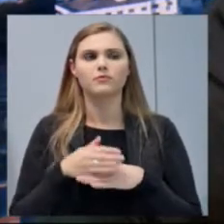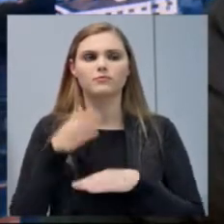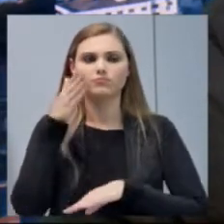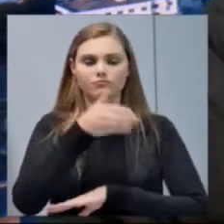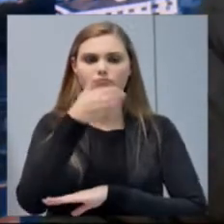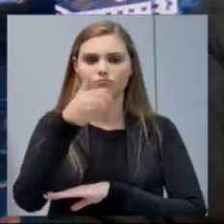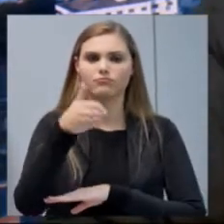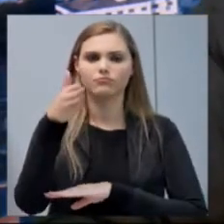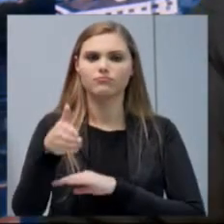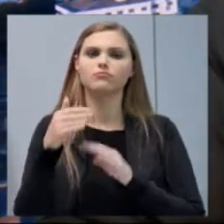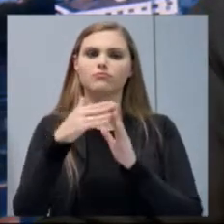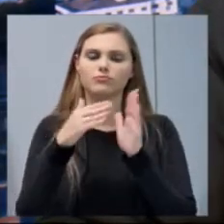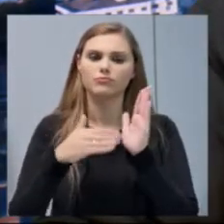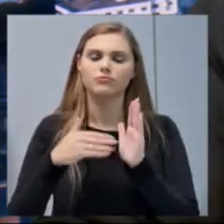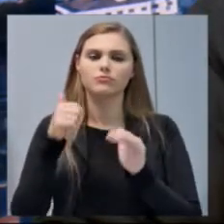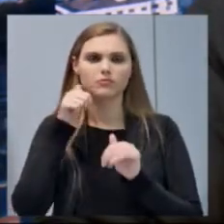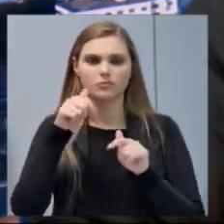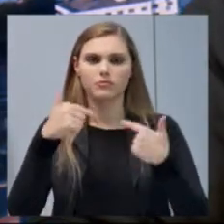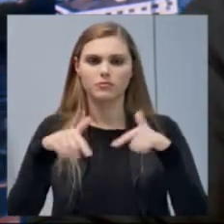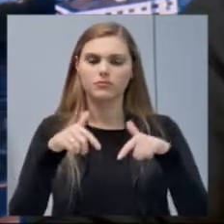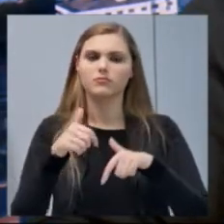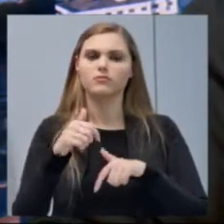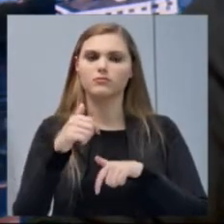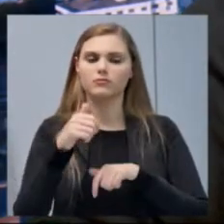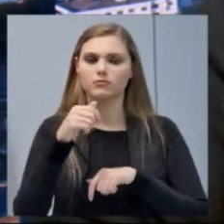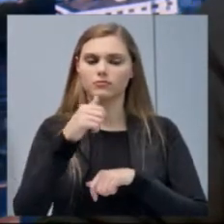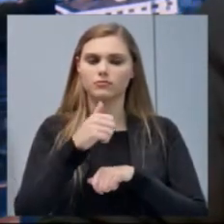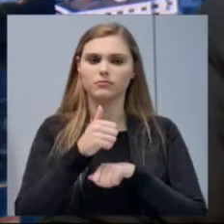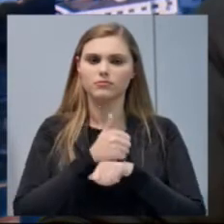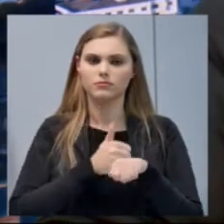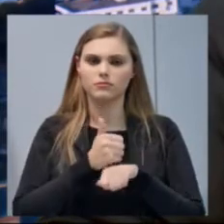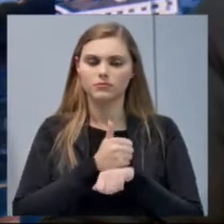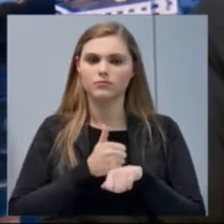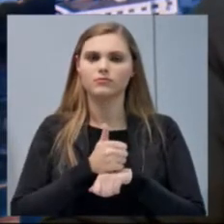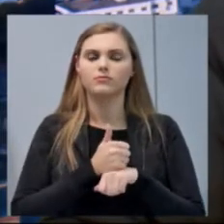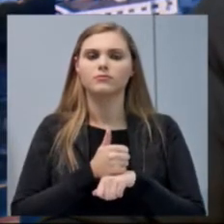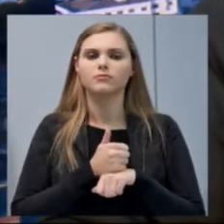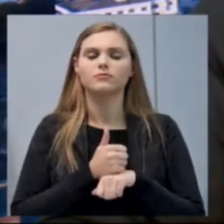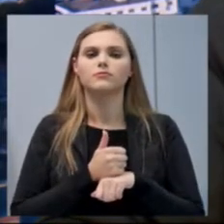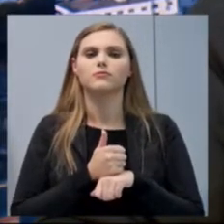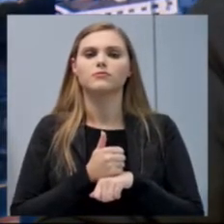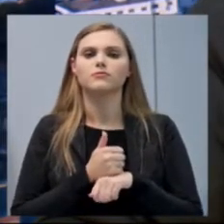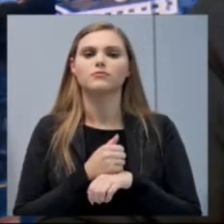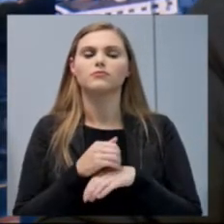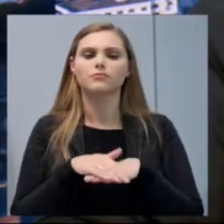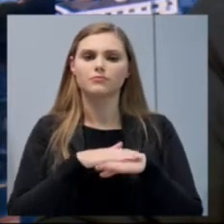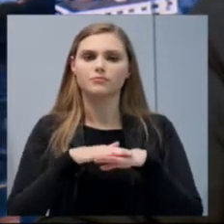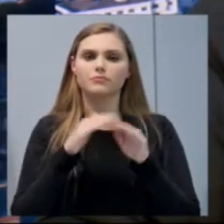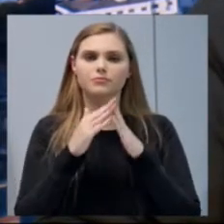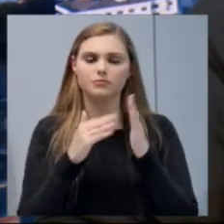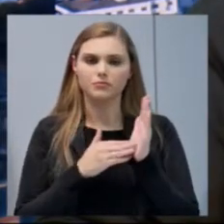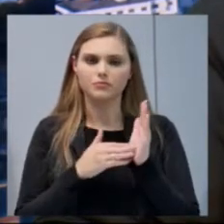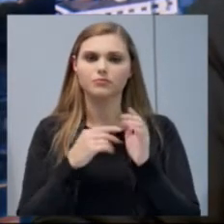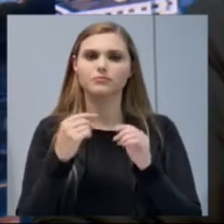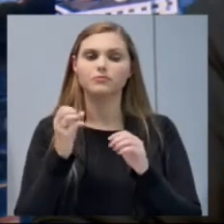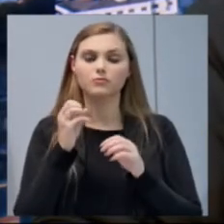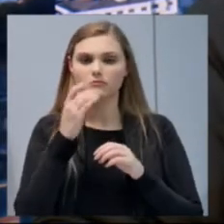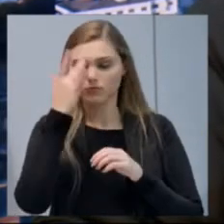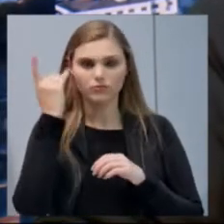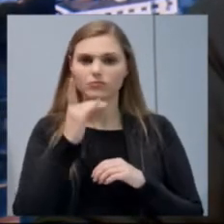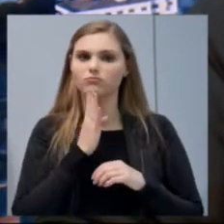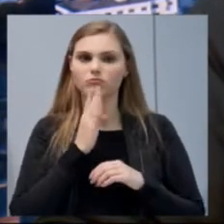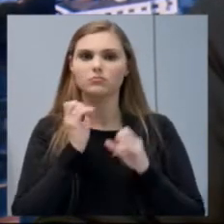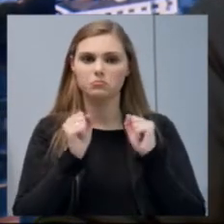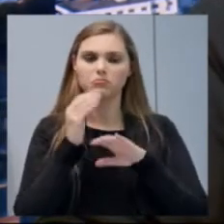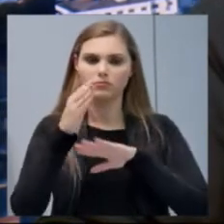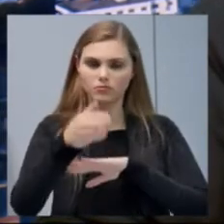meninas foram bem atenciosas, é importante todo mundo, quem não conhece ainda conhecer, porque é uma estrutura, tem